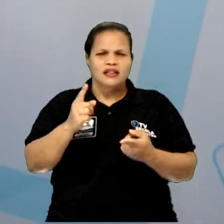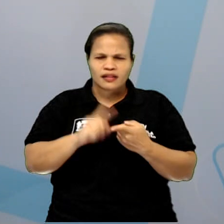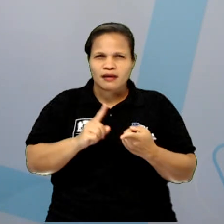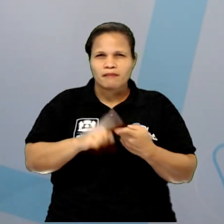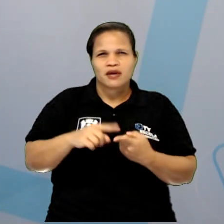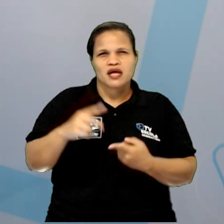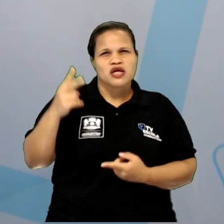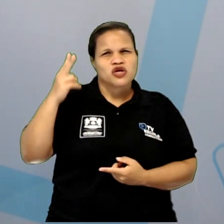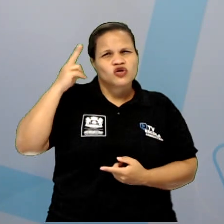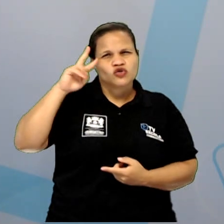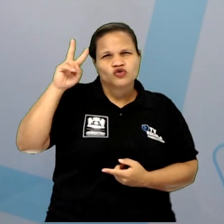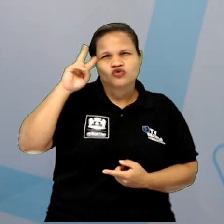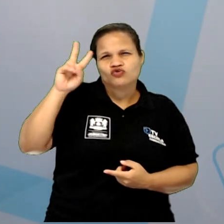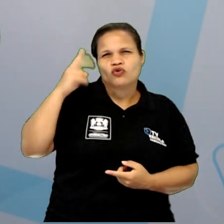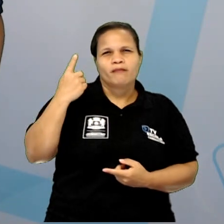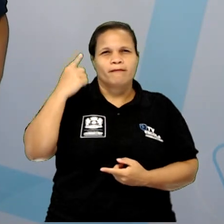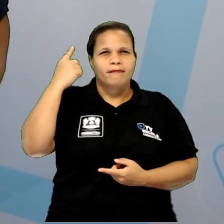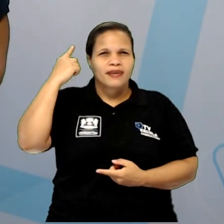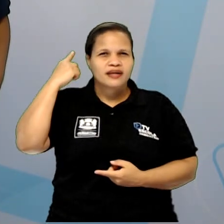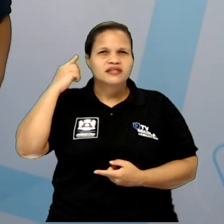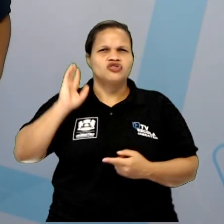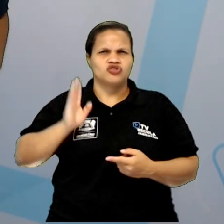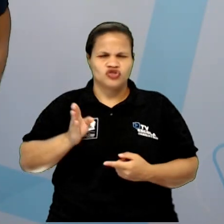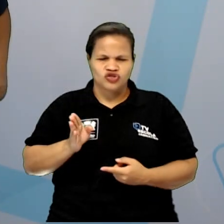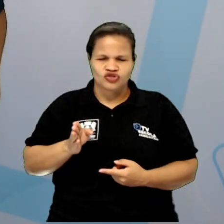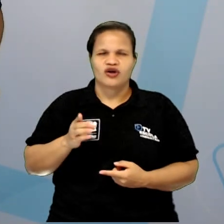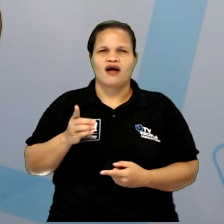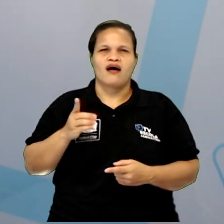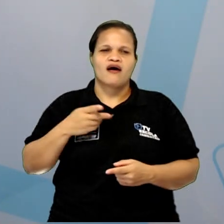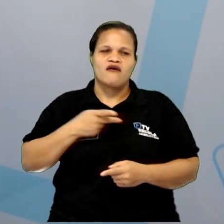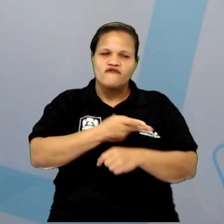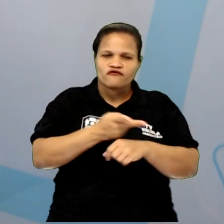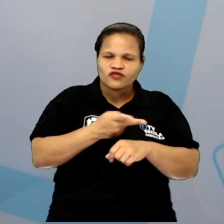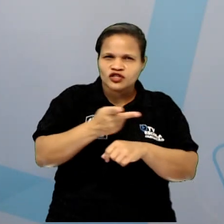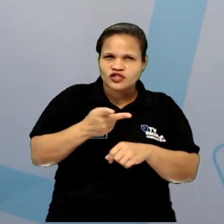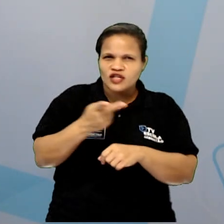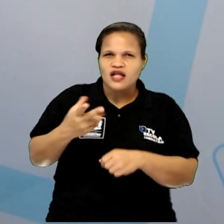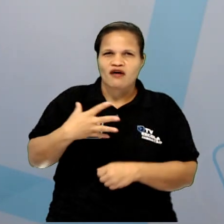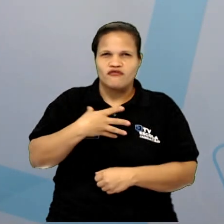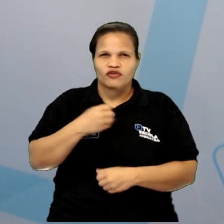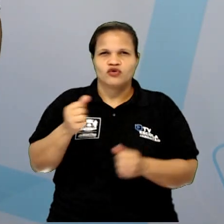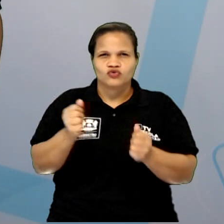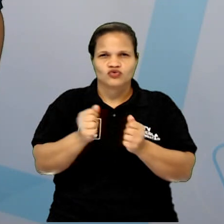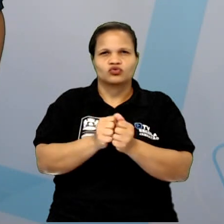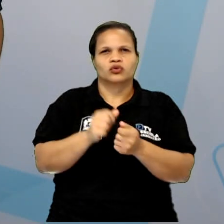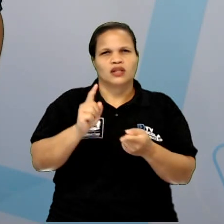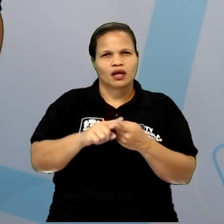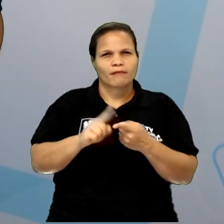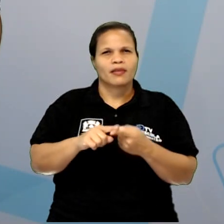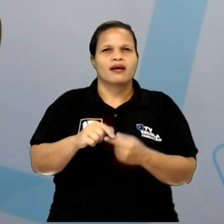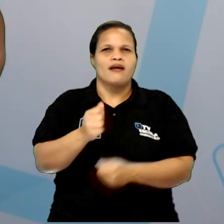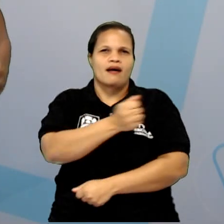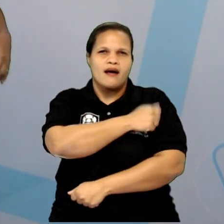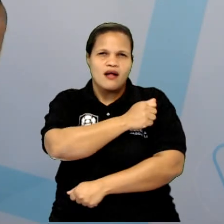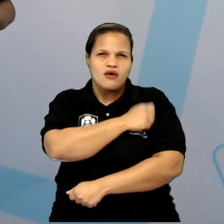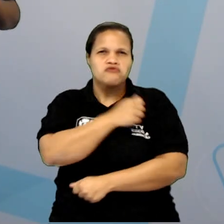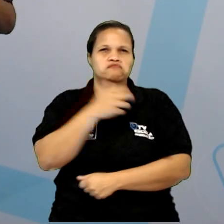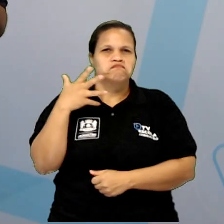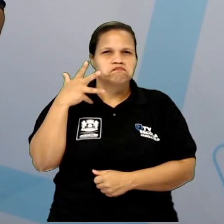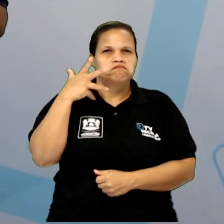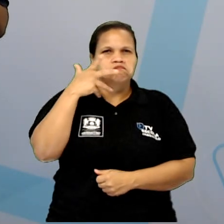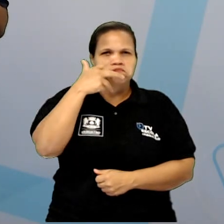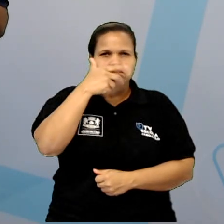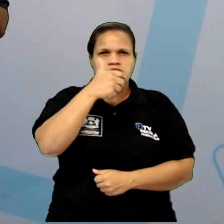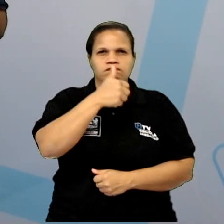Então, nele você vai encontrar... Eu fui com meus filhos lá visitar, também já tive um passeio com meus alunos. E é muito bonito e, assim,